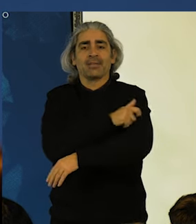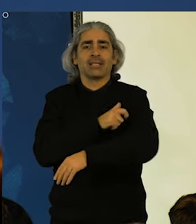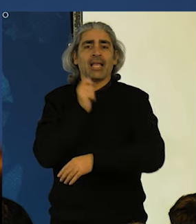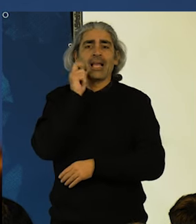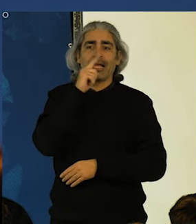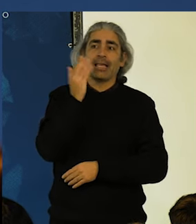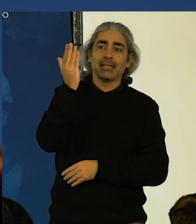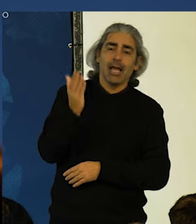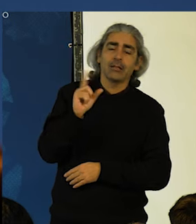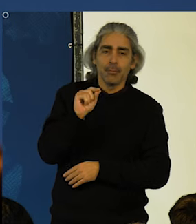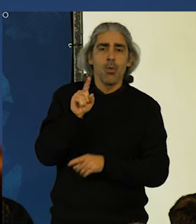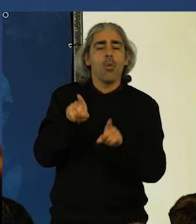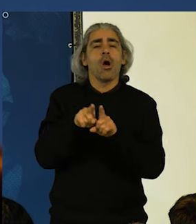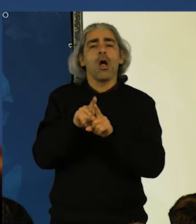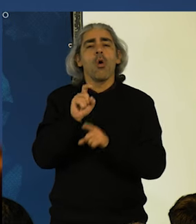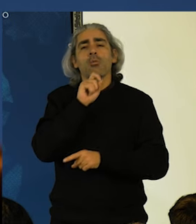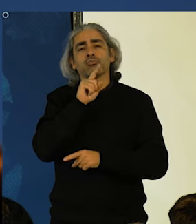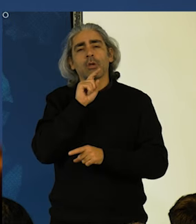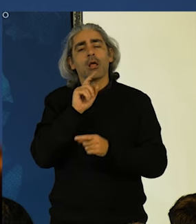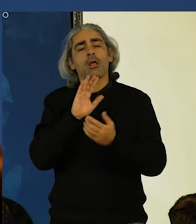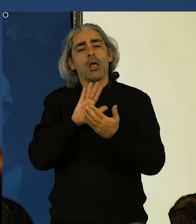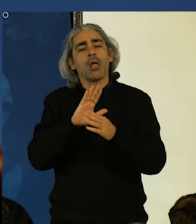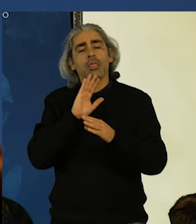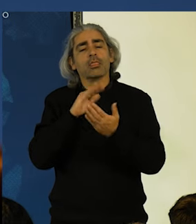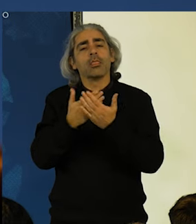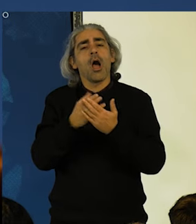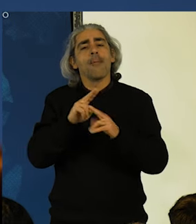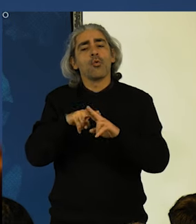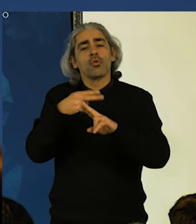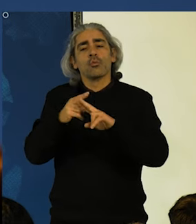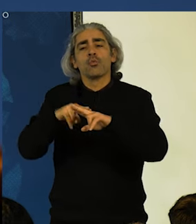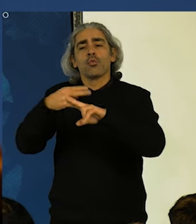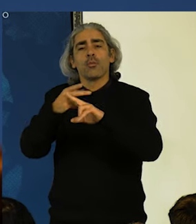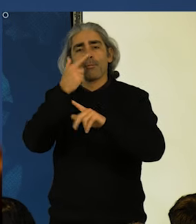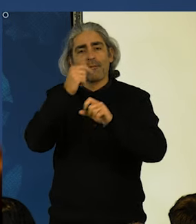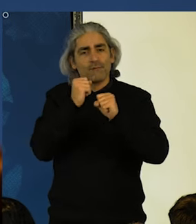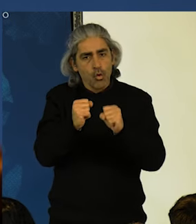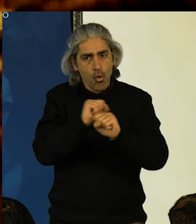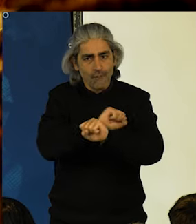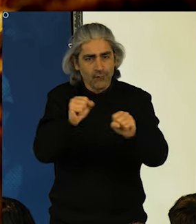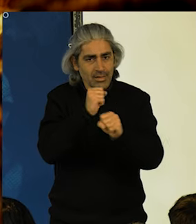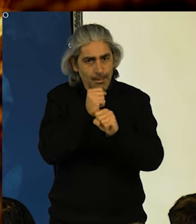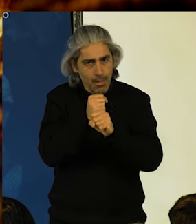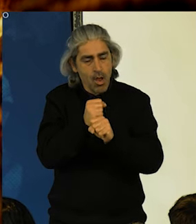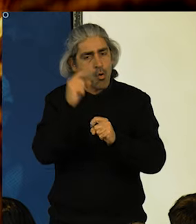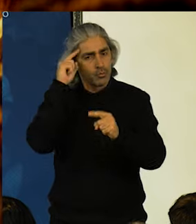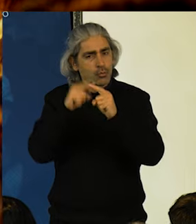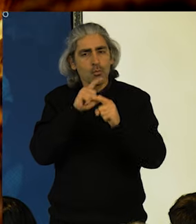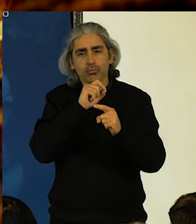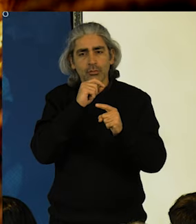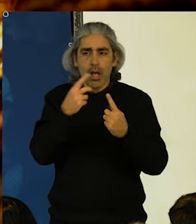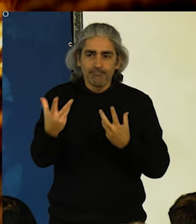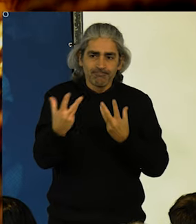também uma oportunidade para multiplicar a força de quem trabalha. É uma oportunidade para aproximar o